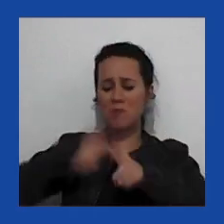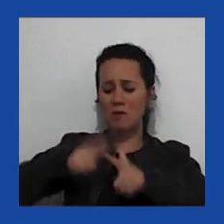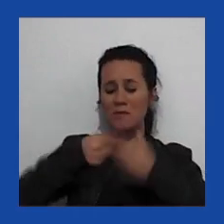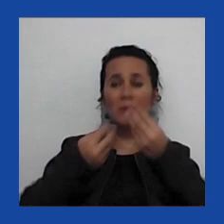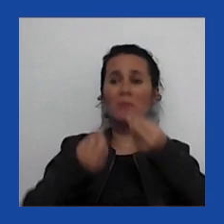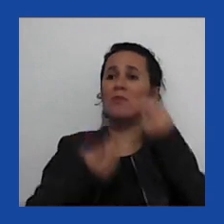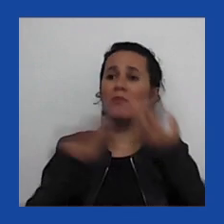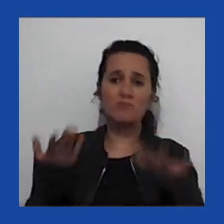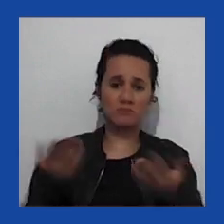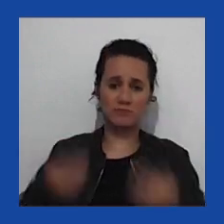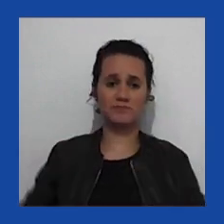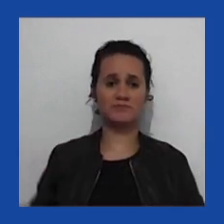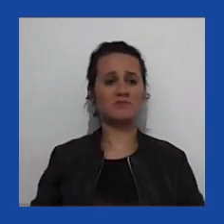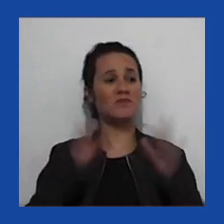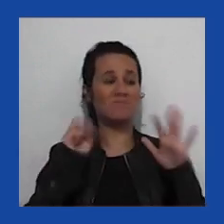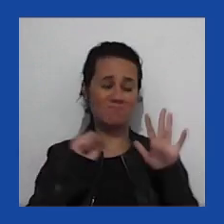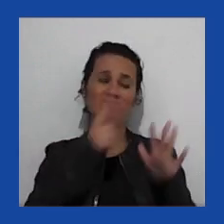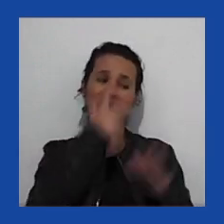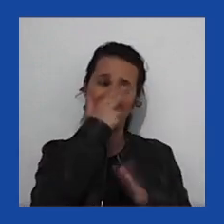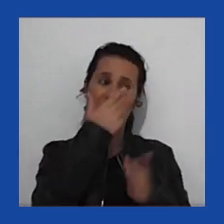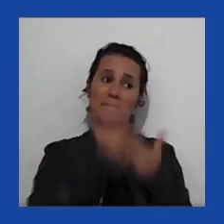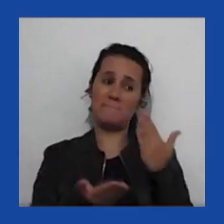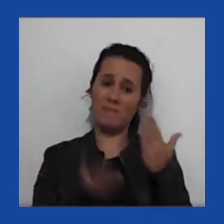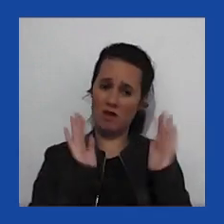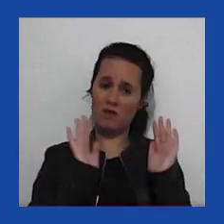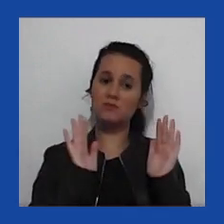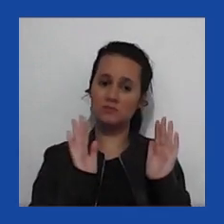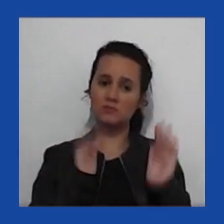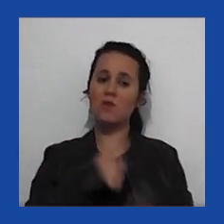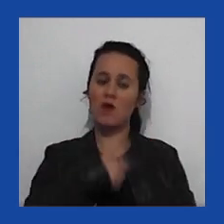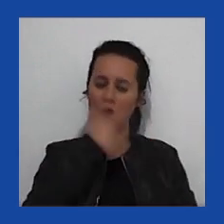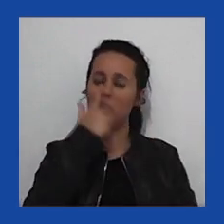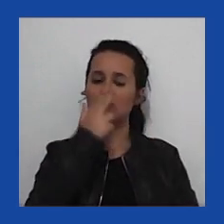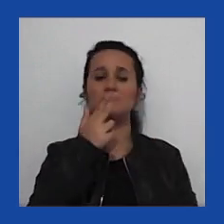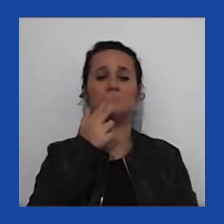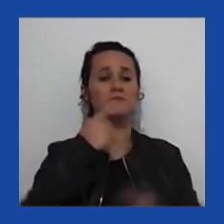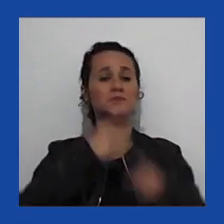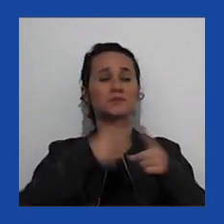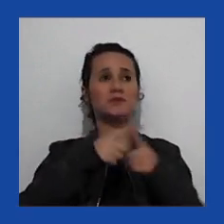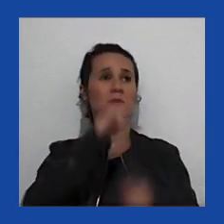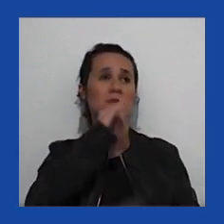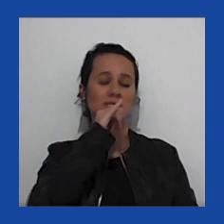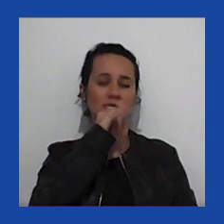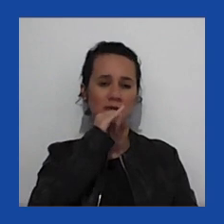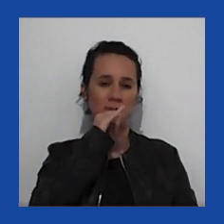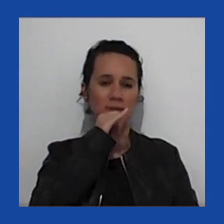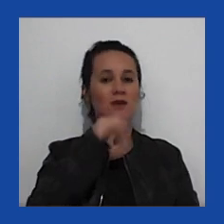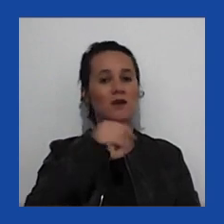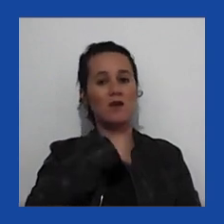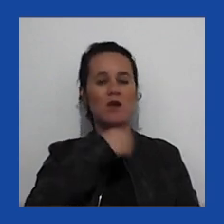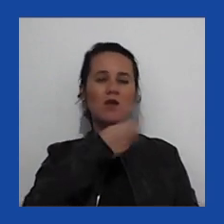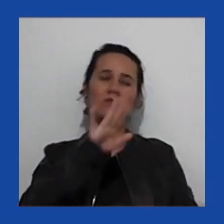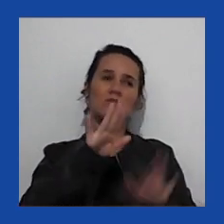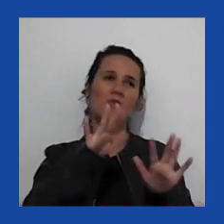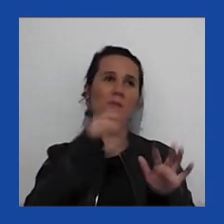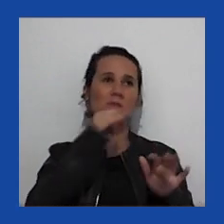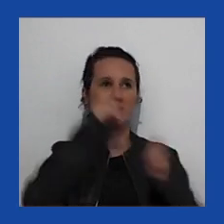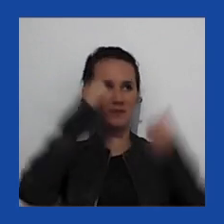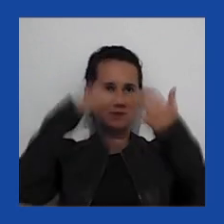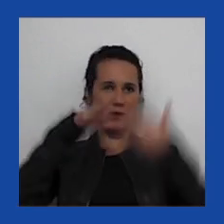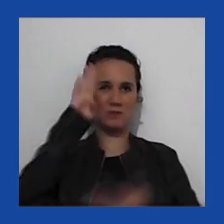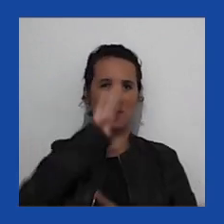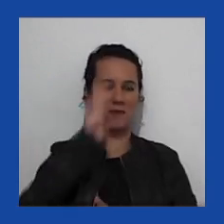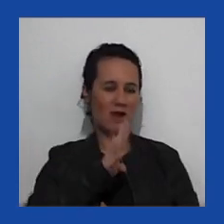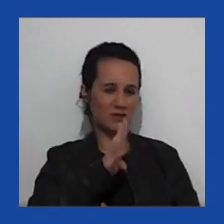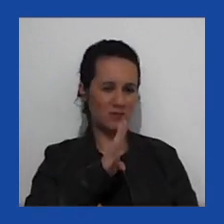Eu acho que eles podem perder, no sentido que, quer dizer, eu fiz uma exceção no caso brasileiro por